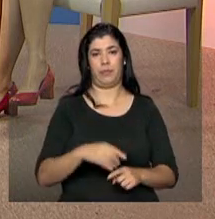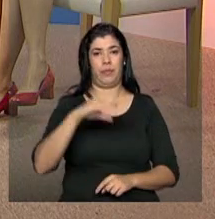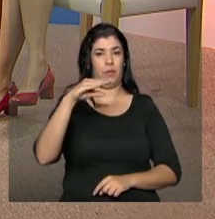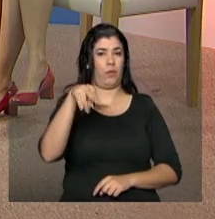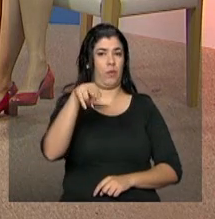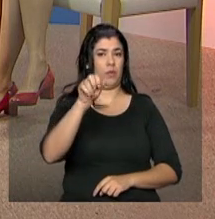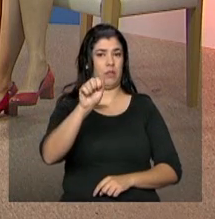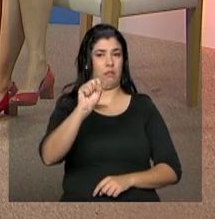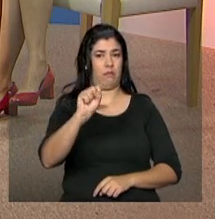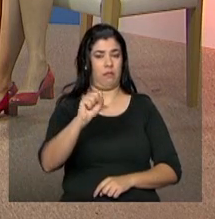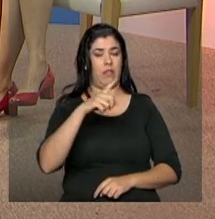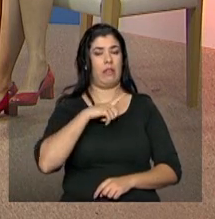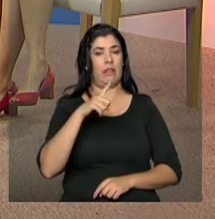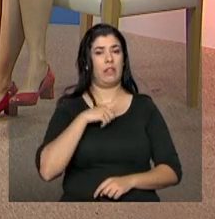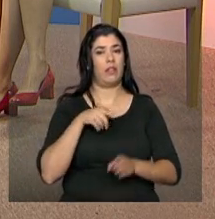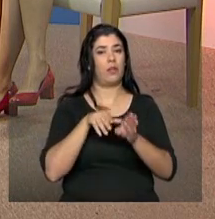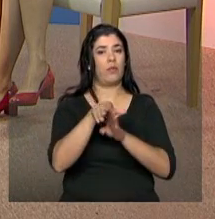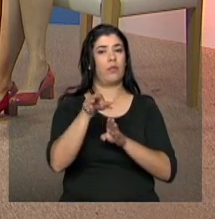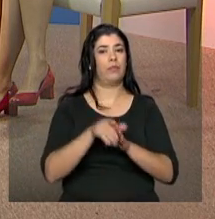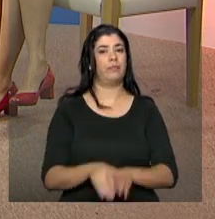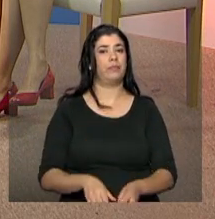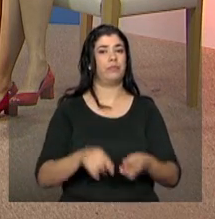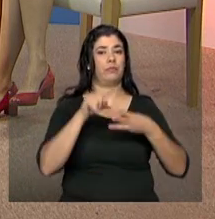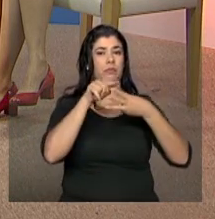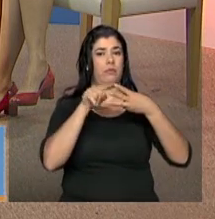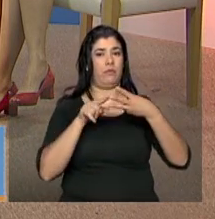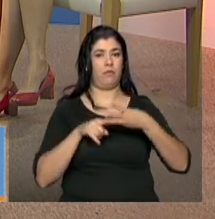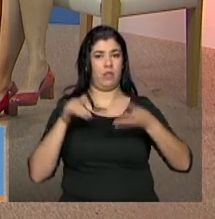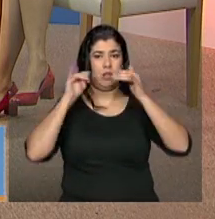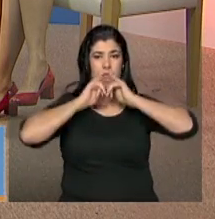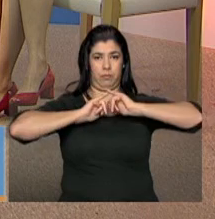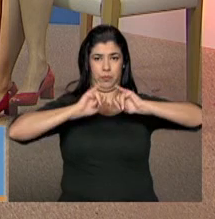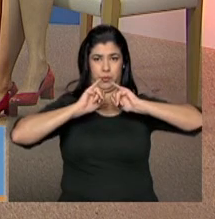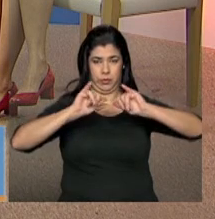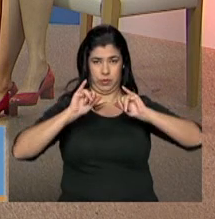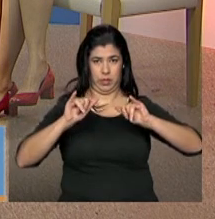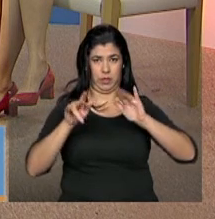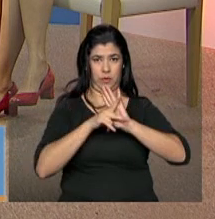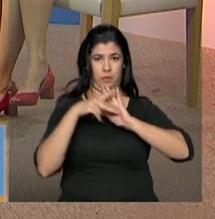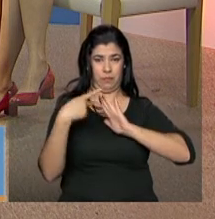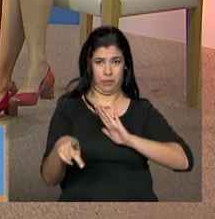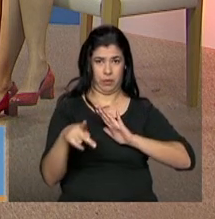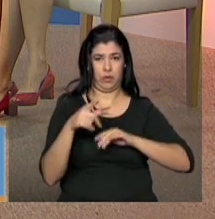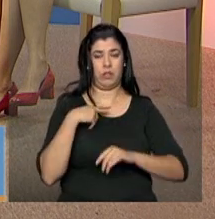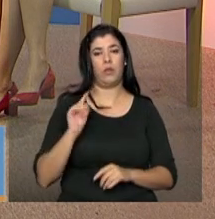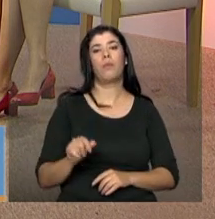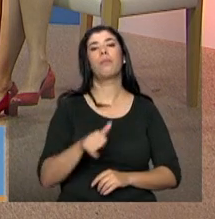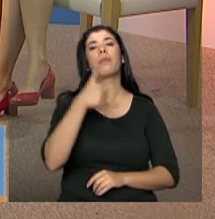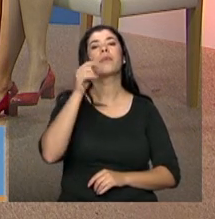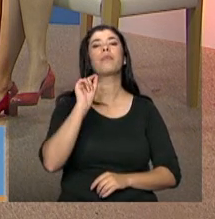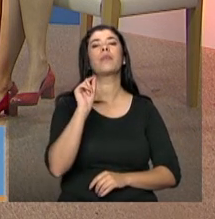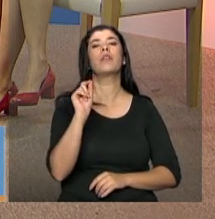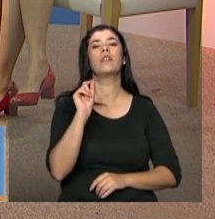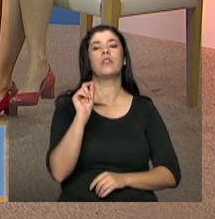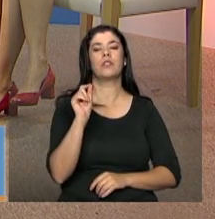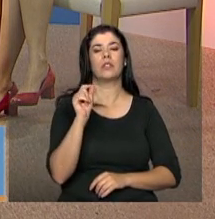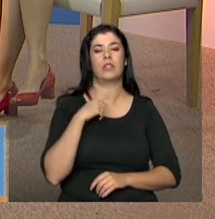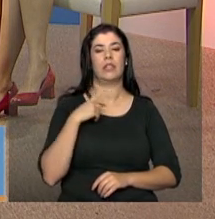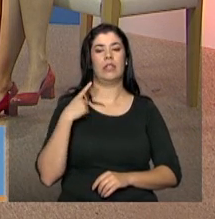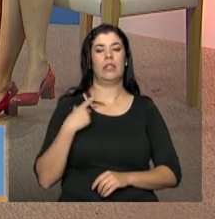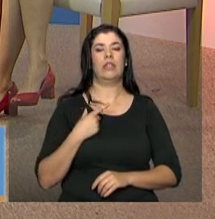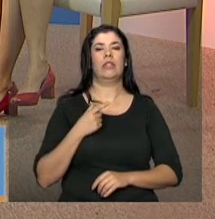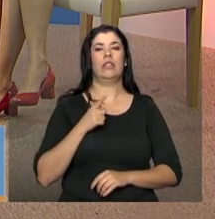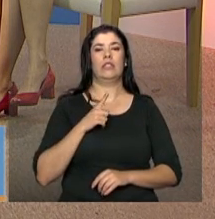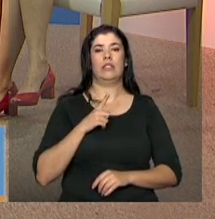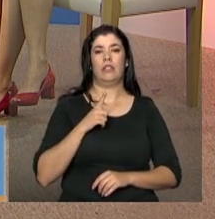recomendações. Nós temos três informes, até o momento, construídos para a conferência. O informe 1, que contém os